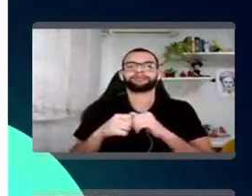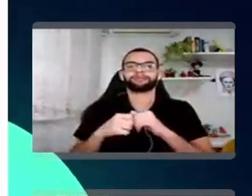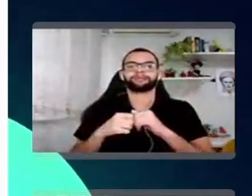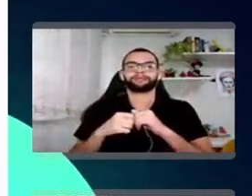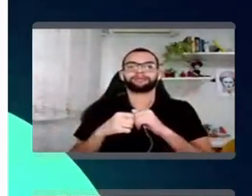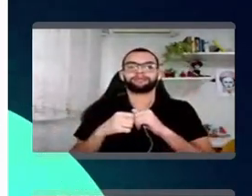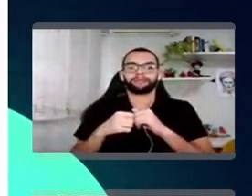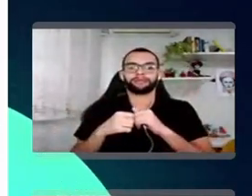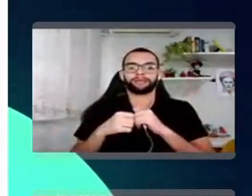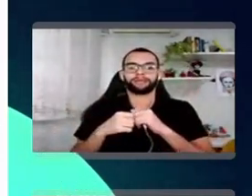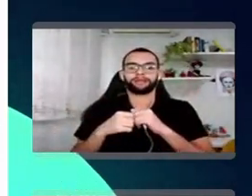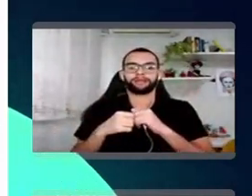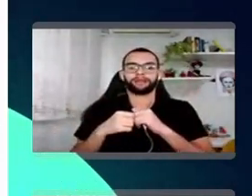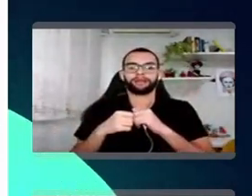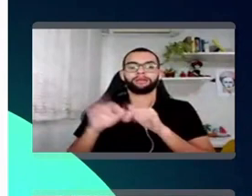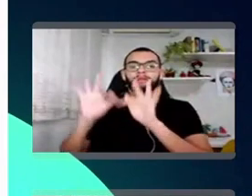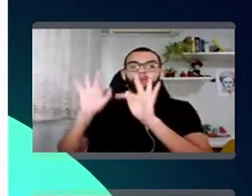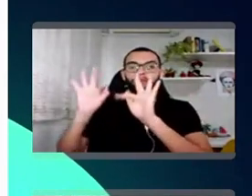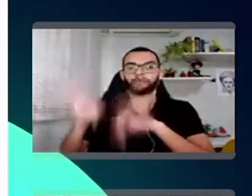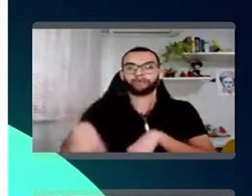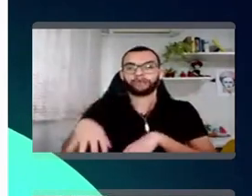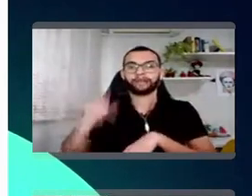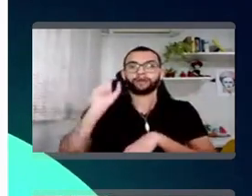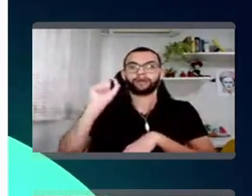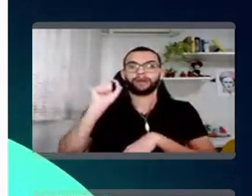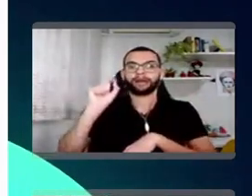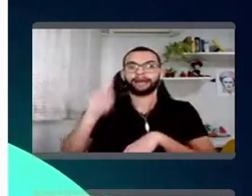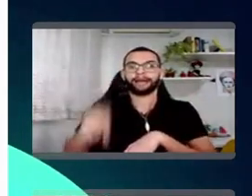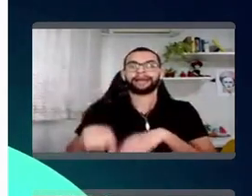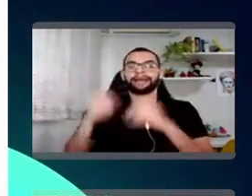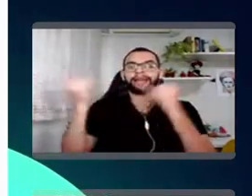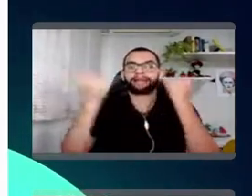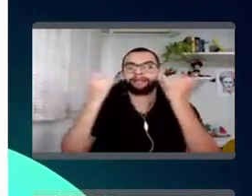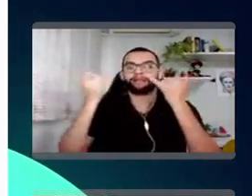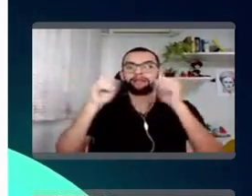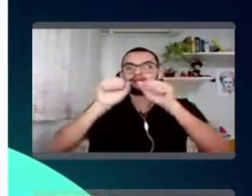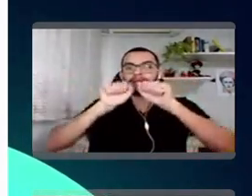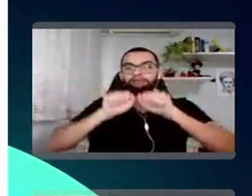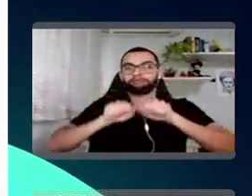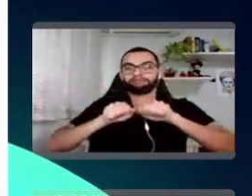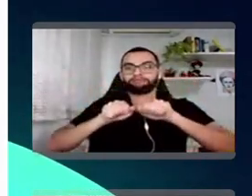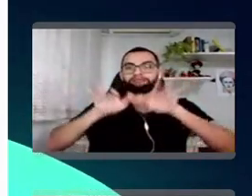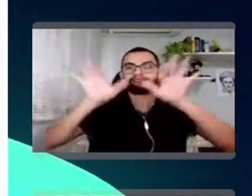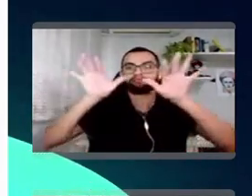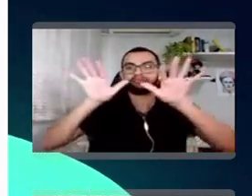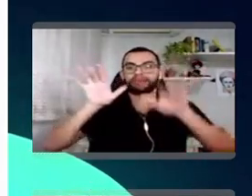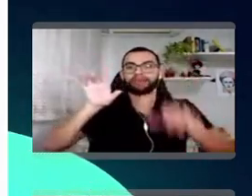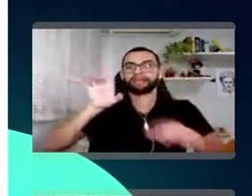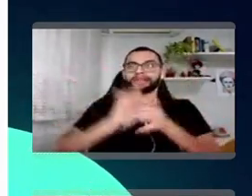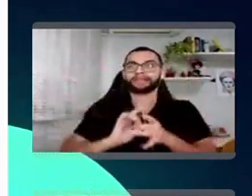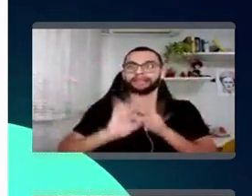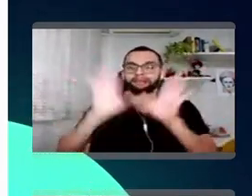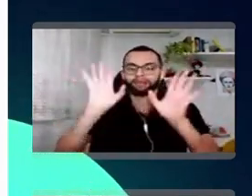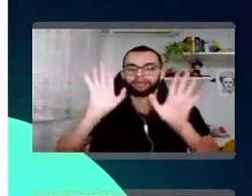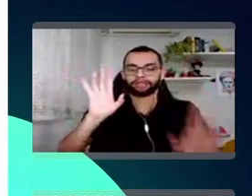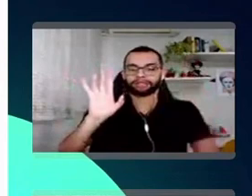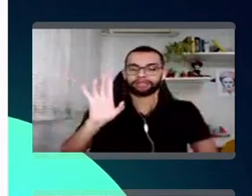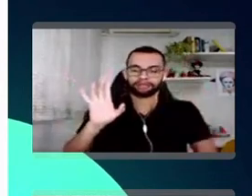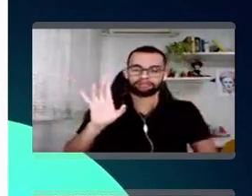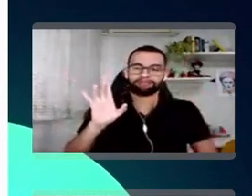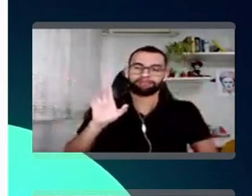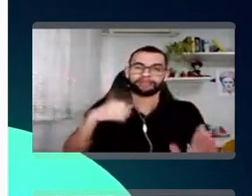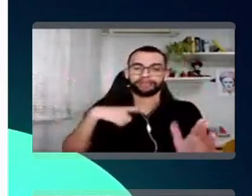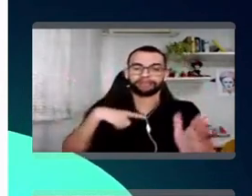o nosso papel aqui na plataforma de democratizar essa informação, tá? E democratizar, eu acho que ela tem muito duas vertentes,